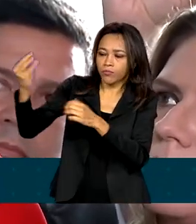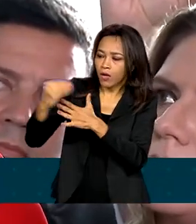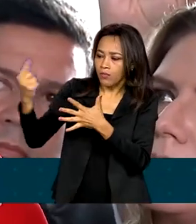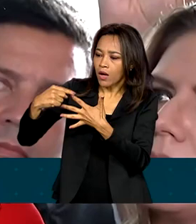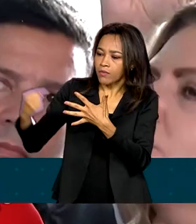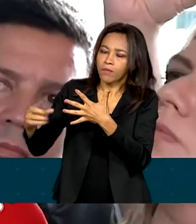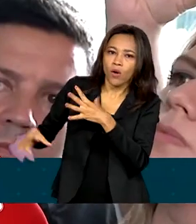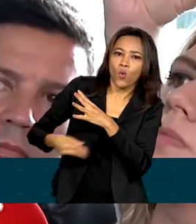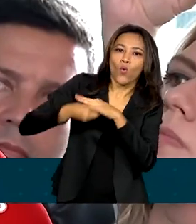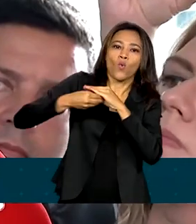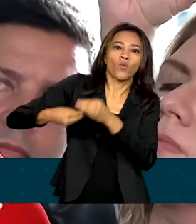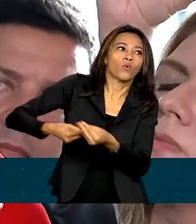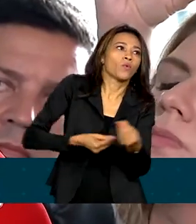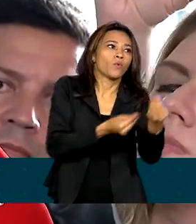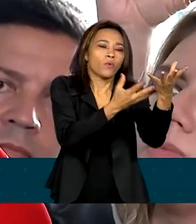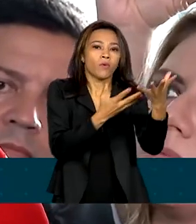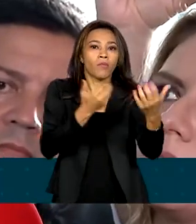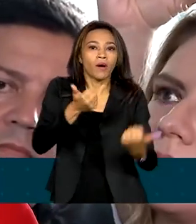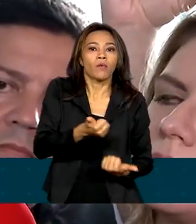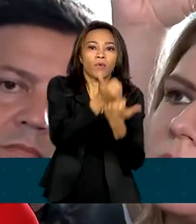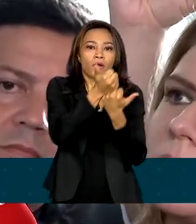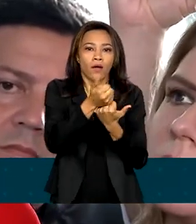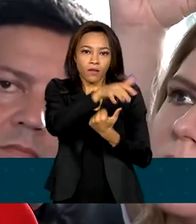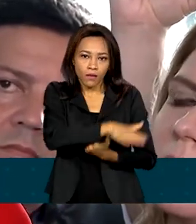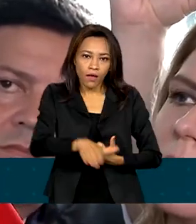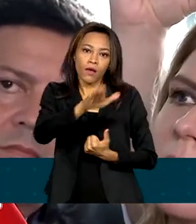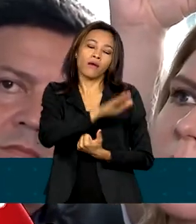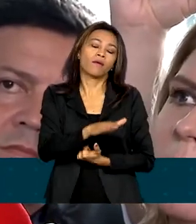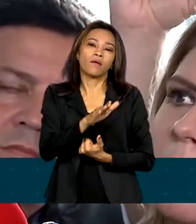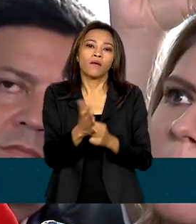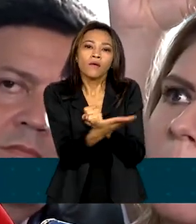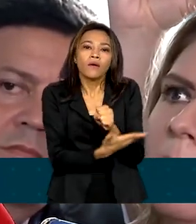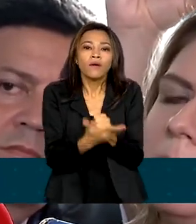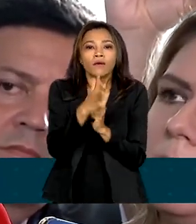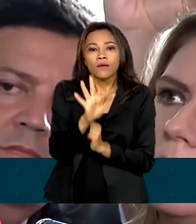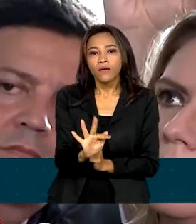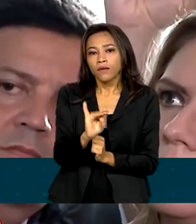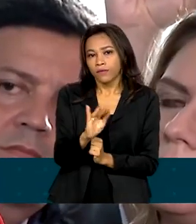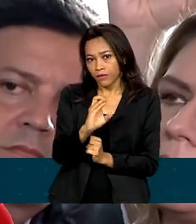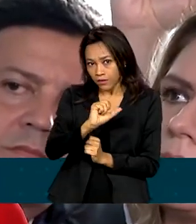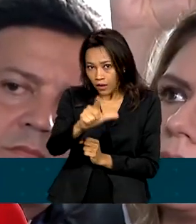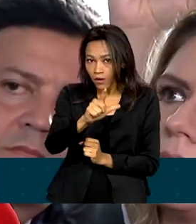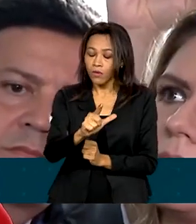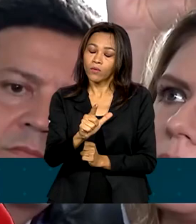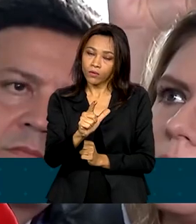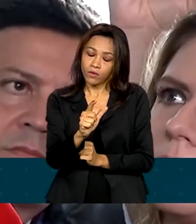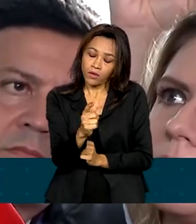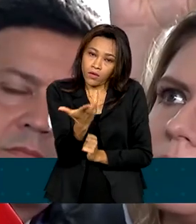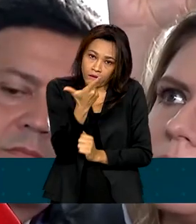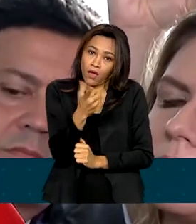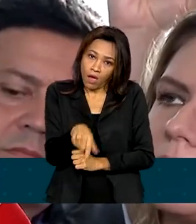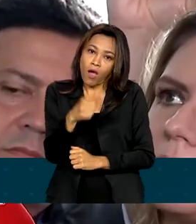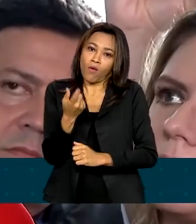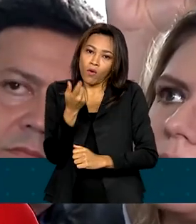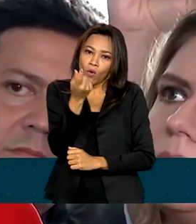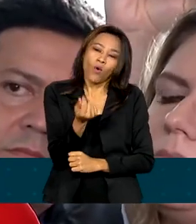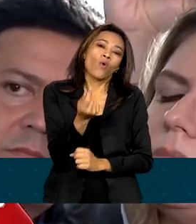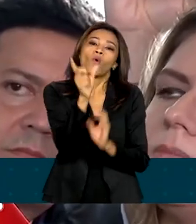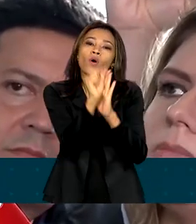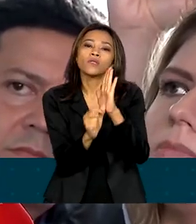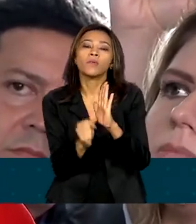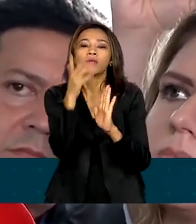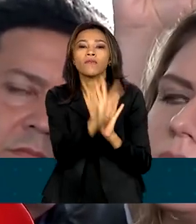é de recuperação da base fiscal do orçamento federal, isso vai dar condições da gente